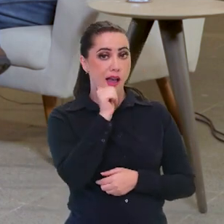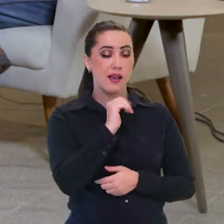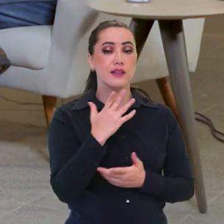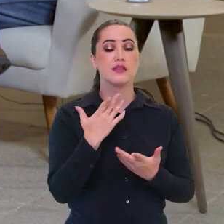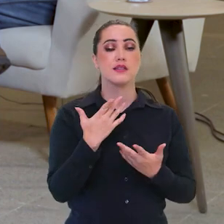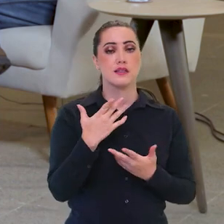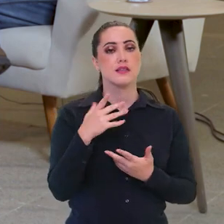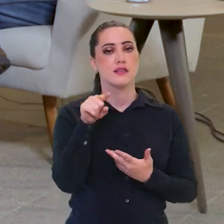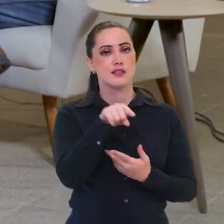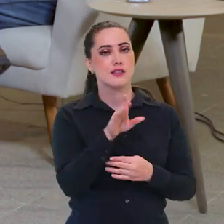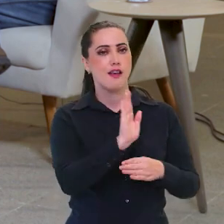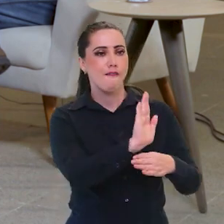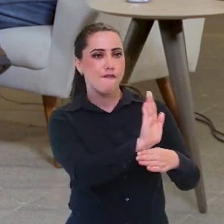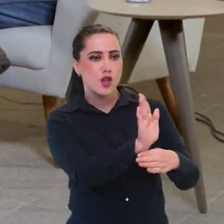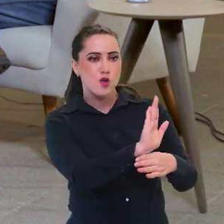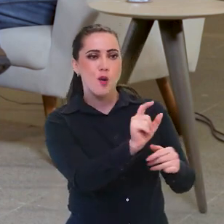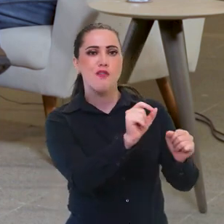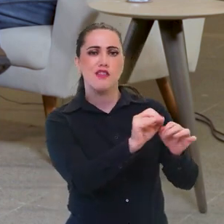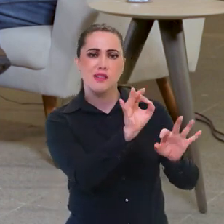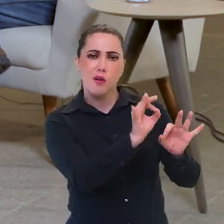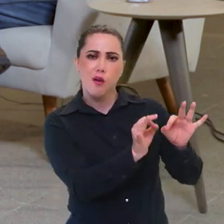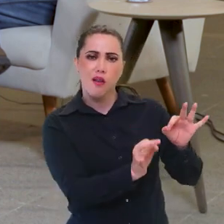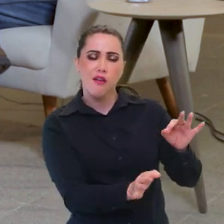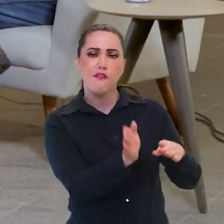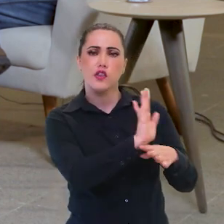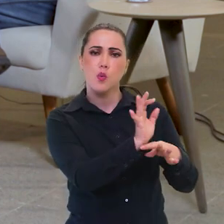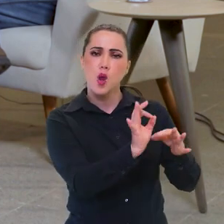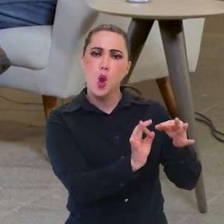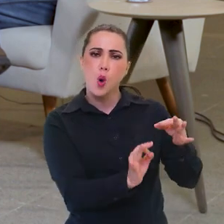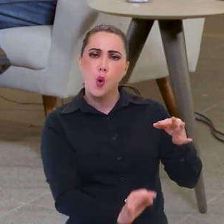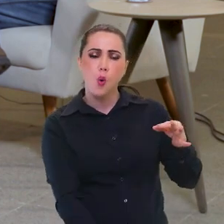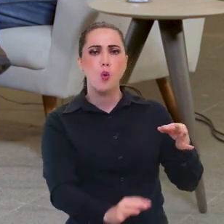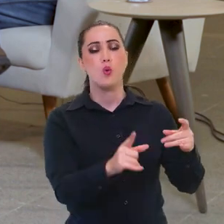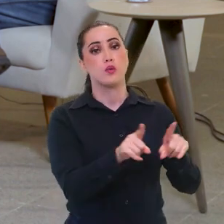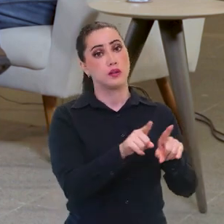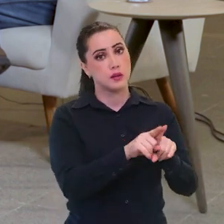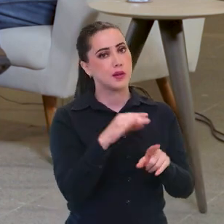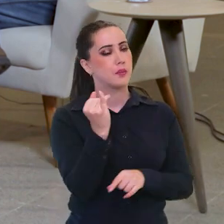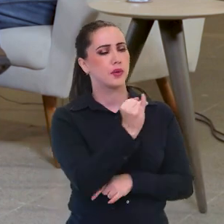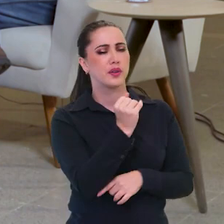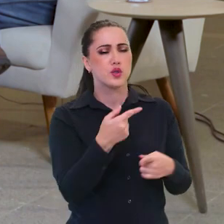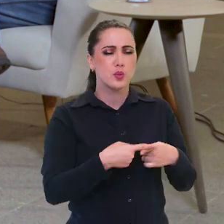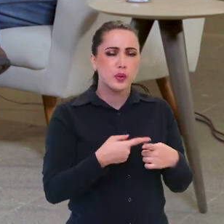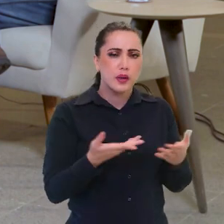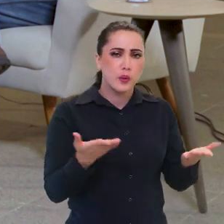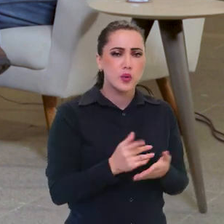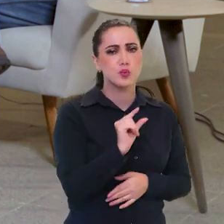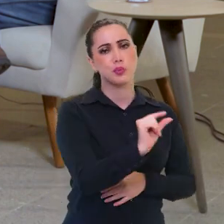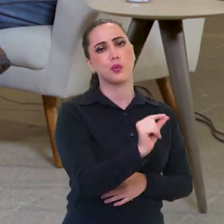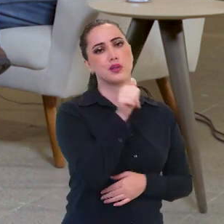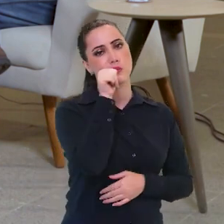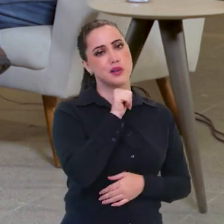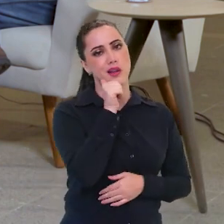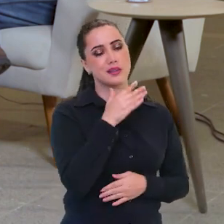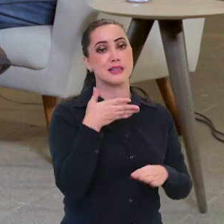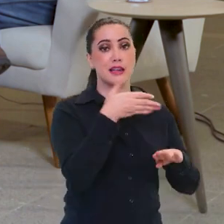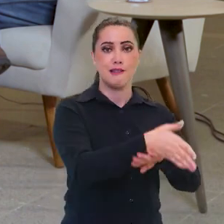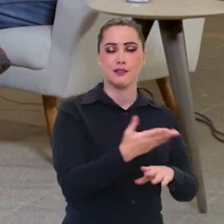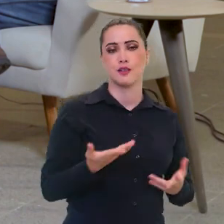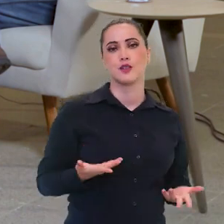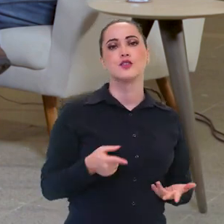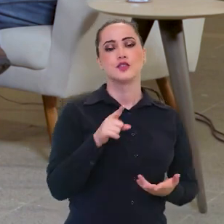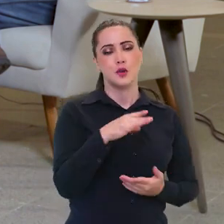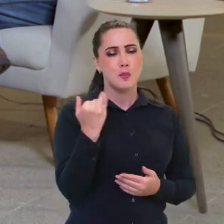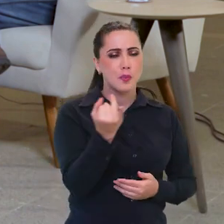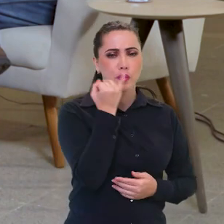produtoras, como cineastas, para a longa-metragem, que é uma coisa que tem pouquíssimo. Mais uma vez, ações para oportunizar pessoas